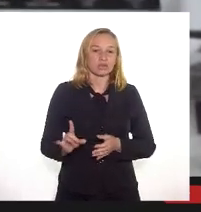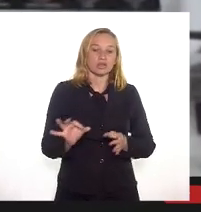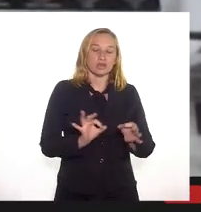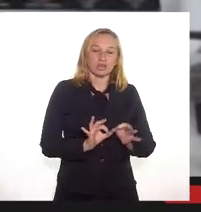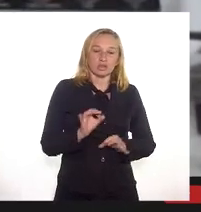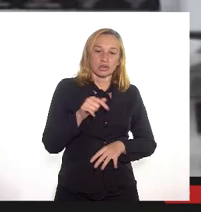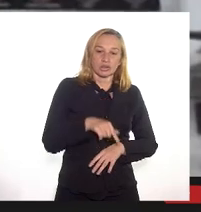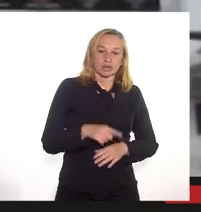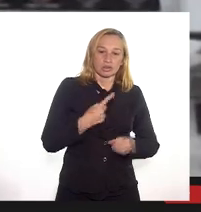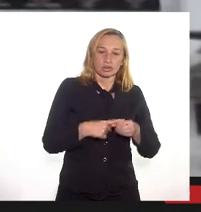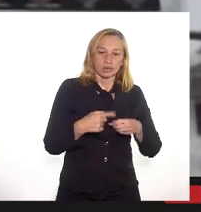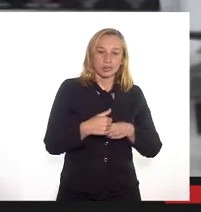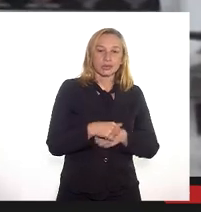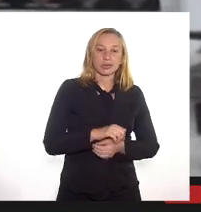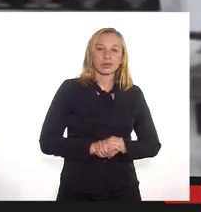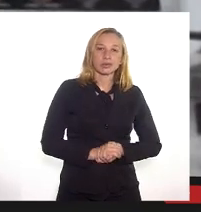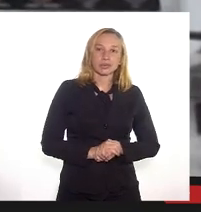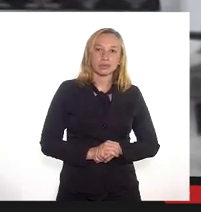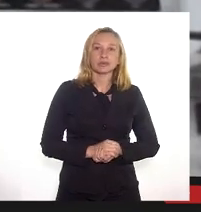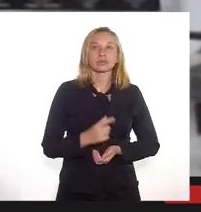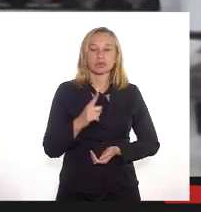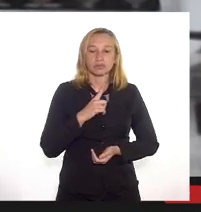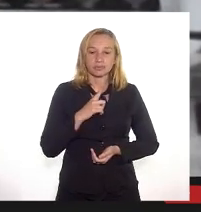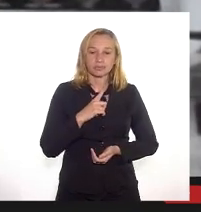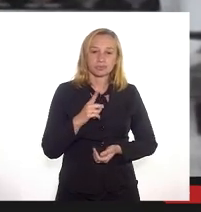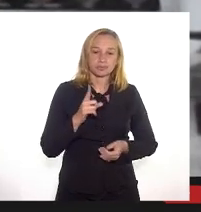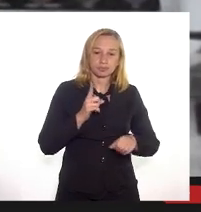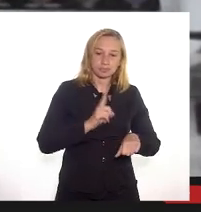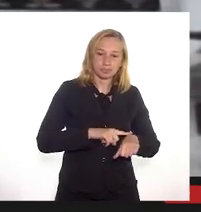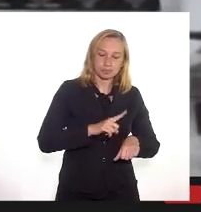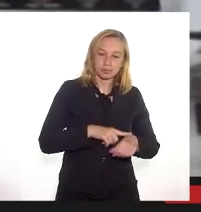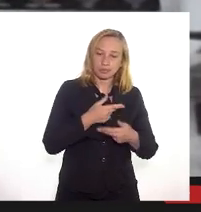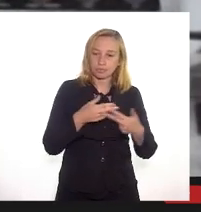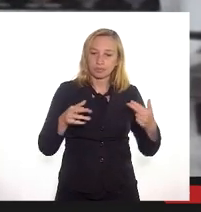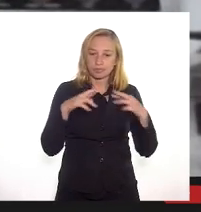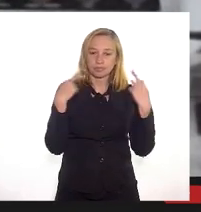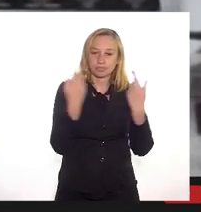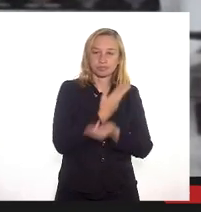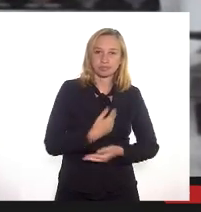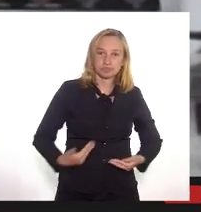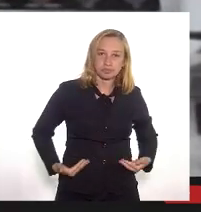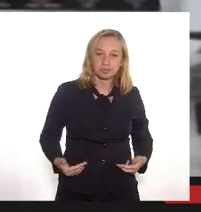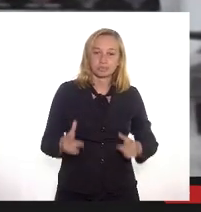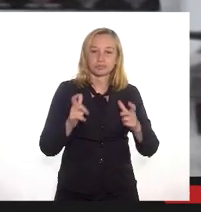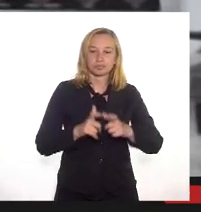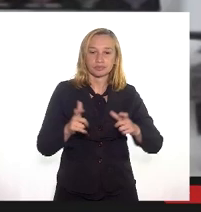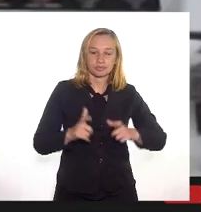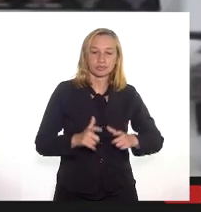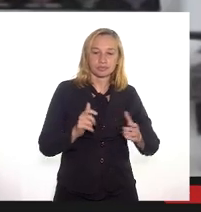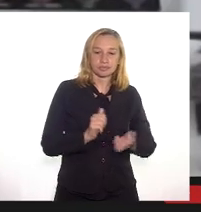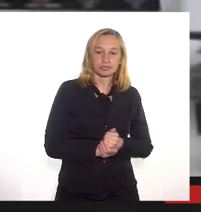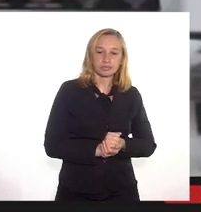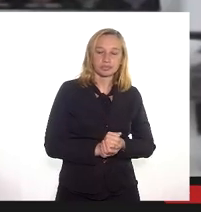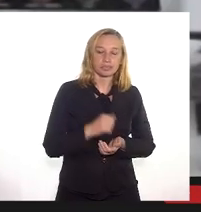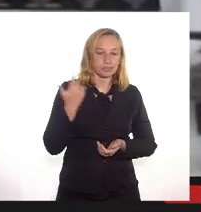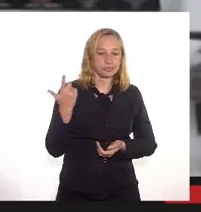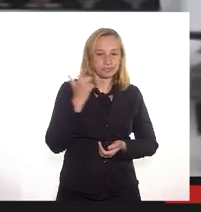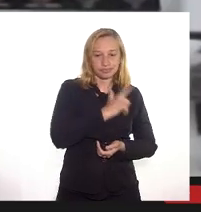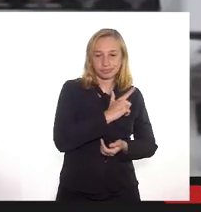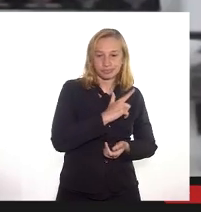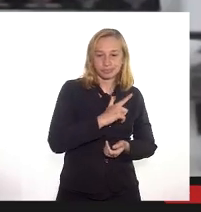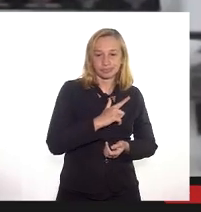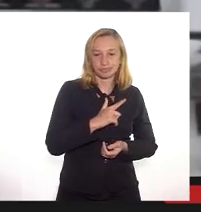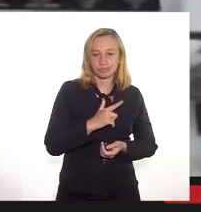onde a gente teve a época diversas audiências públicas onde a nossa Câmara conseguiu durante